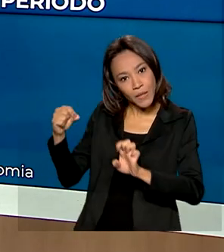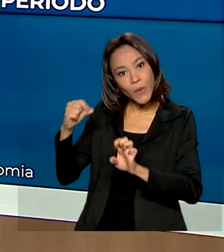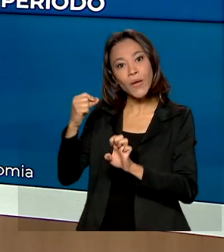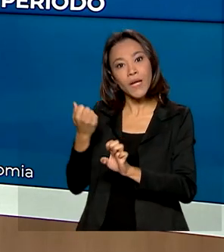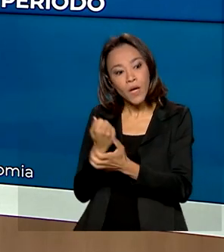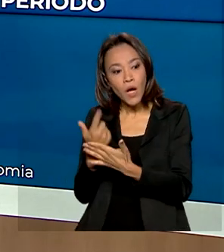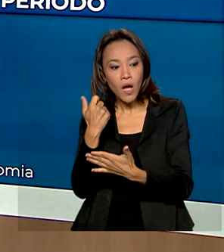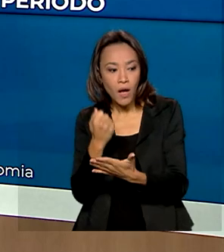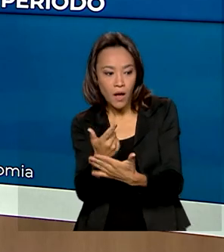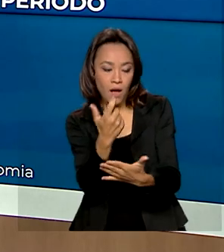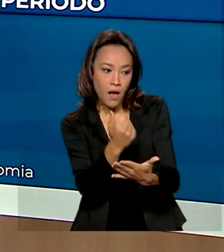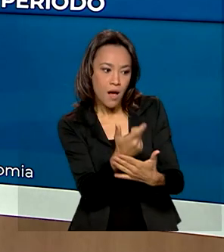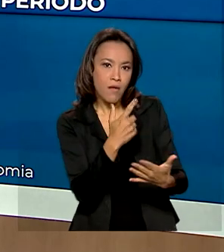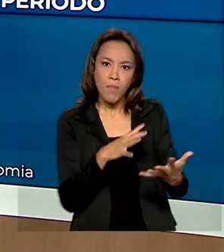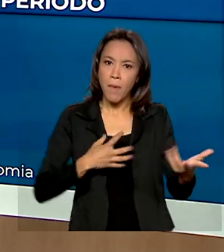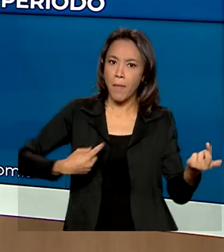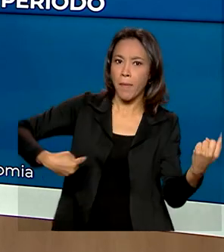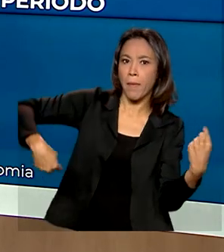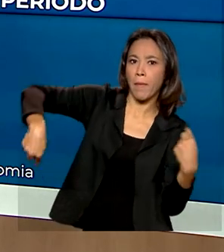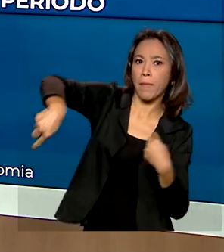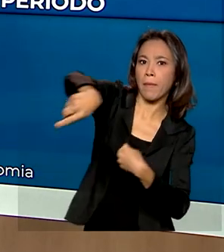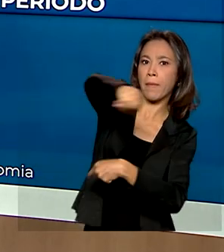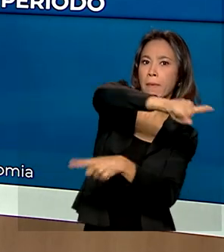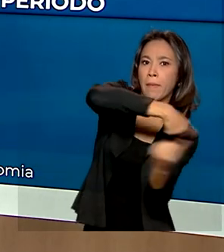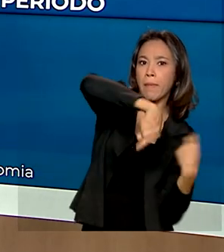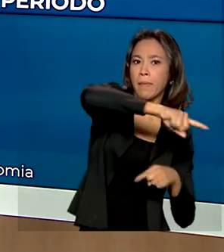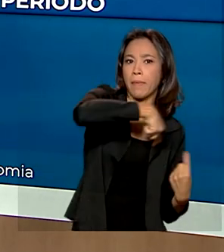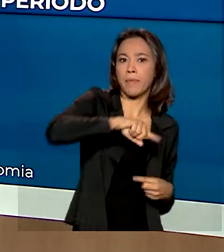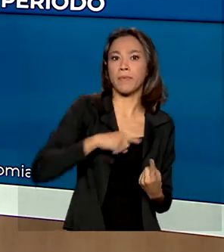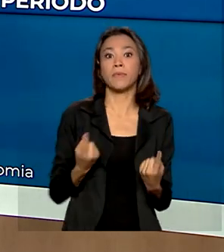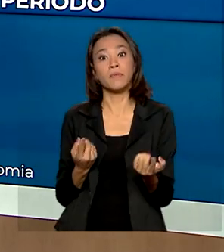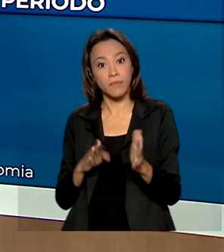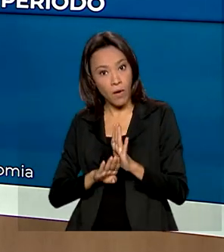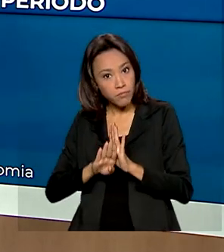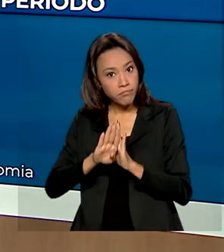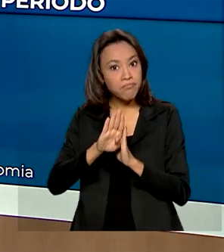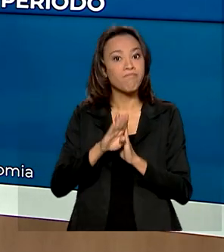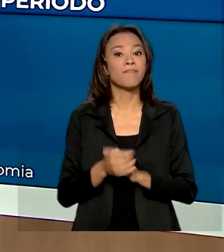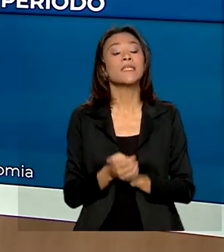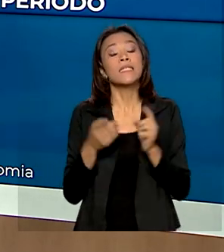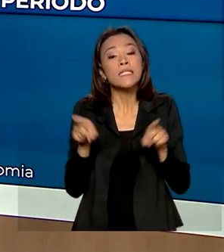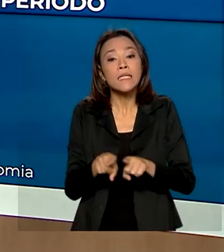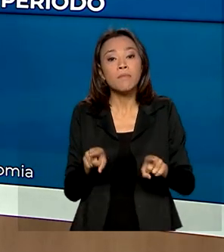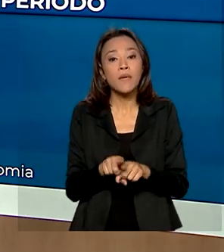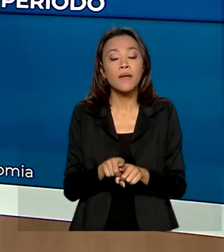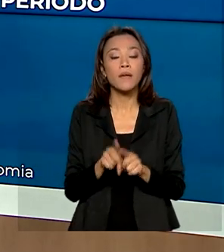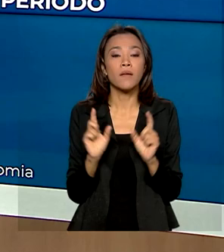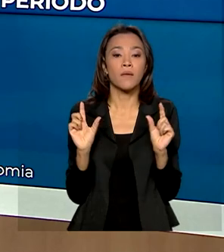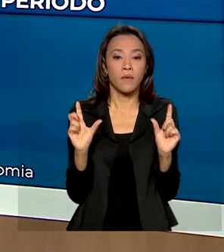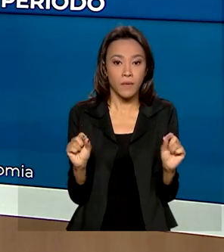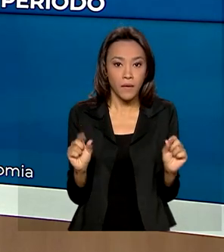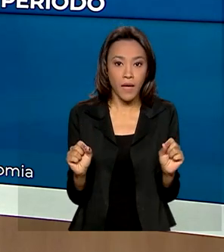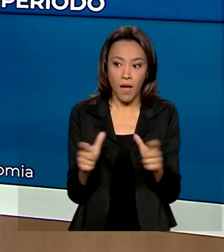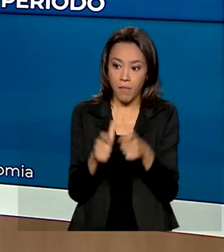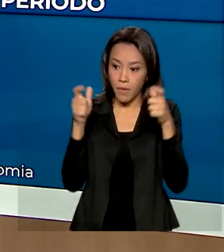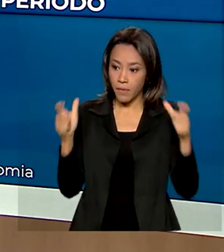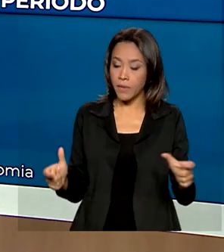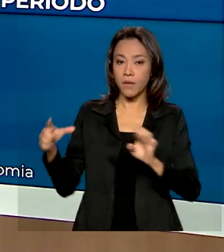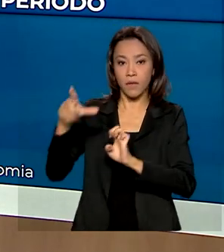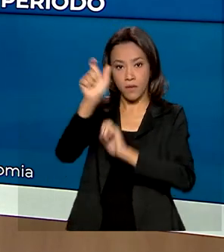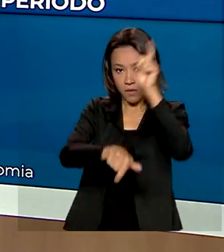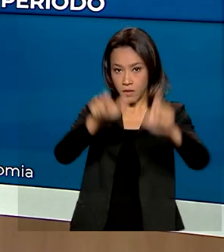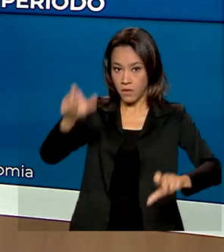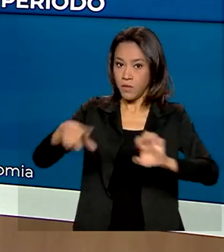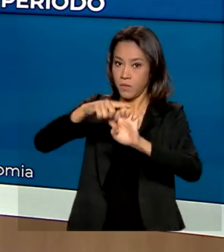produtos, matérias-primas em toda a rede de comércio. E não é por acaso também que a grande parte, a maior parte dos empreendedores atuam